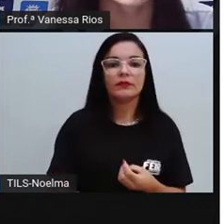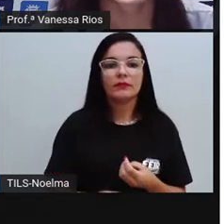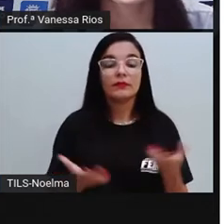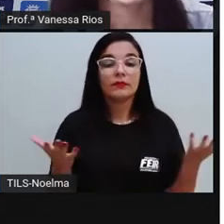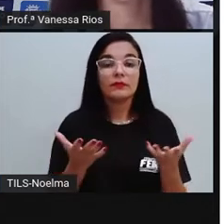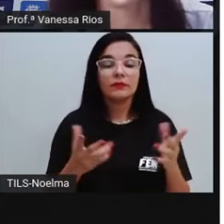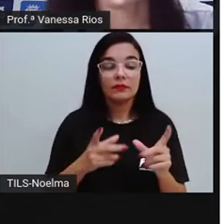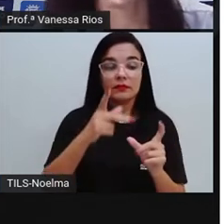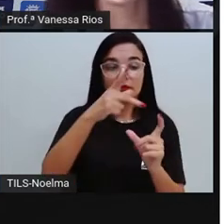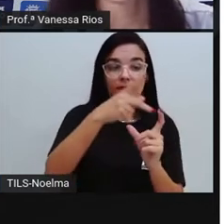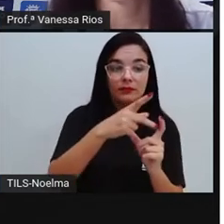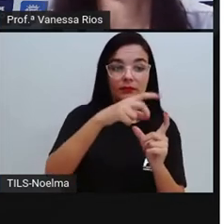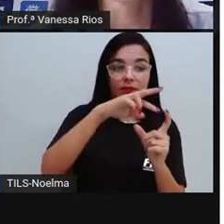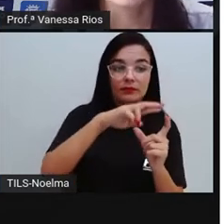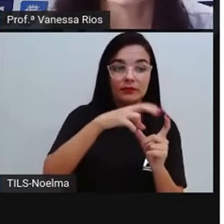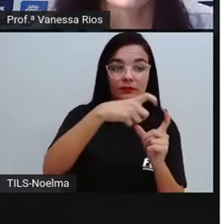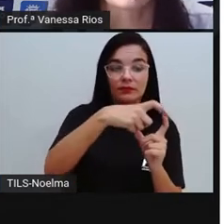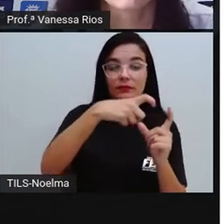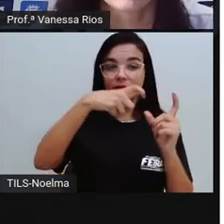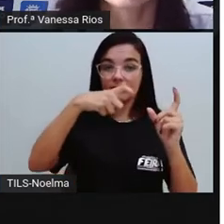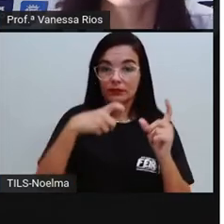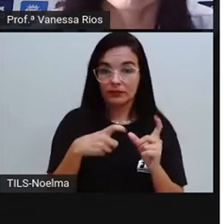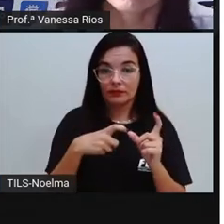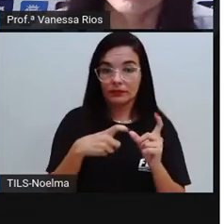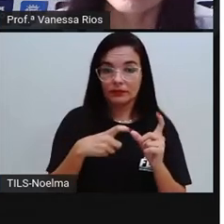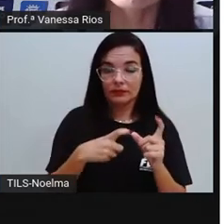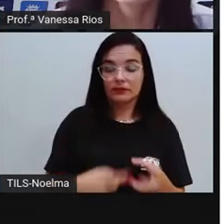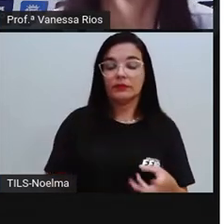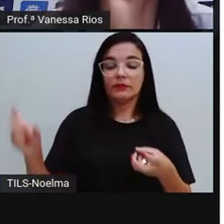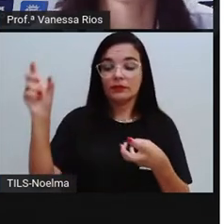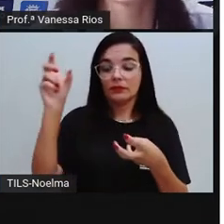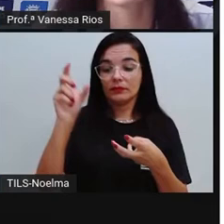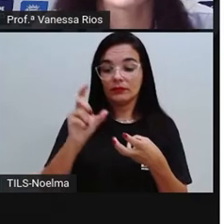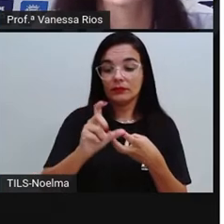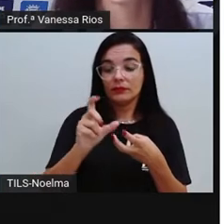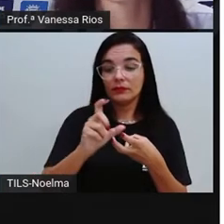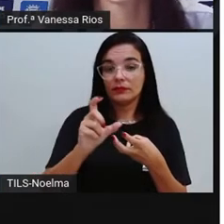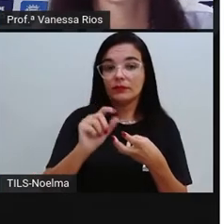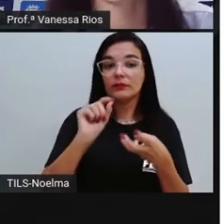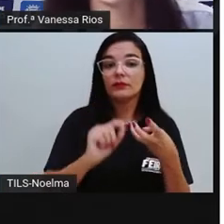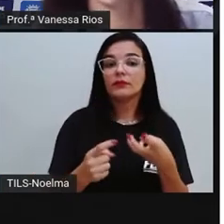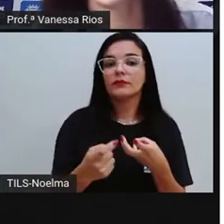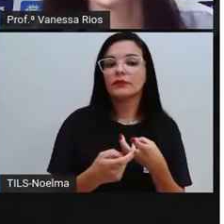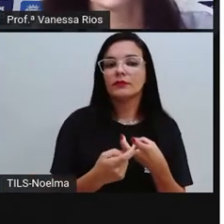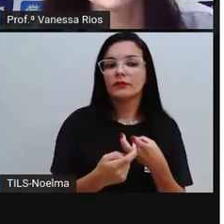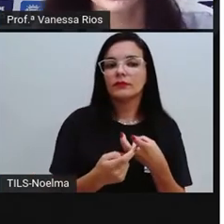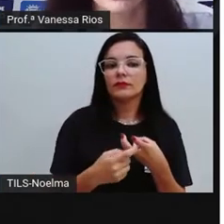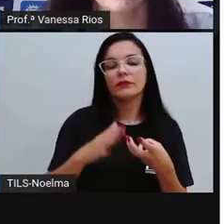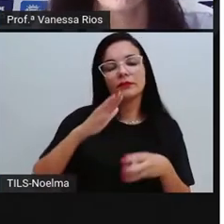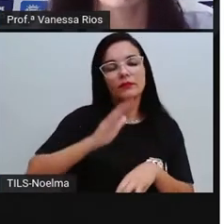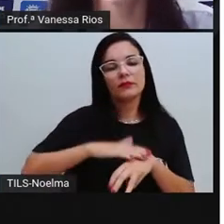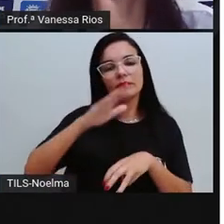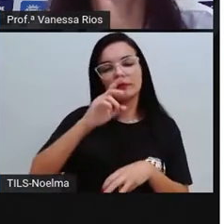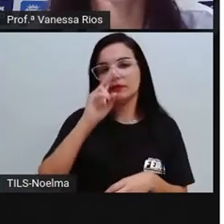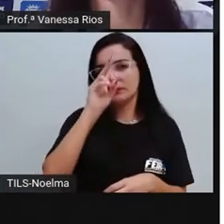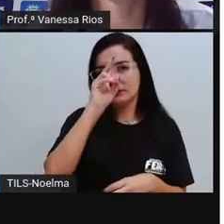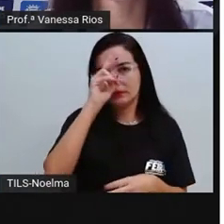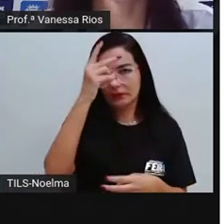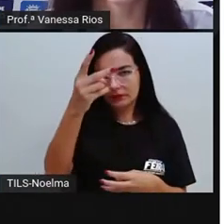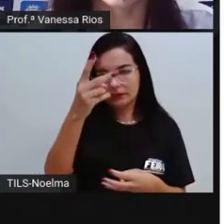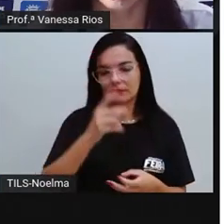E as palavras proparoxítonas são as palavras em que a sílaba tônica é a